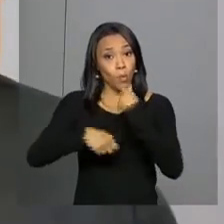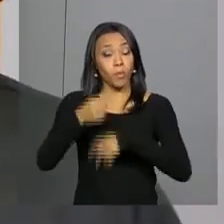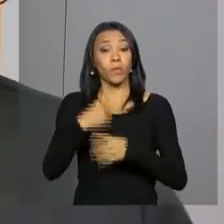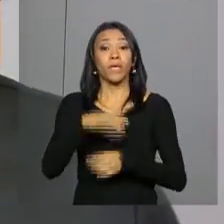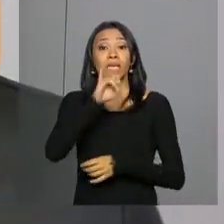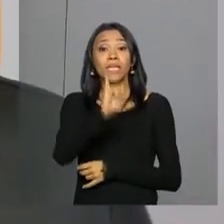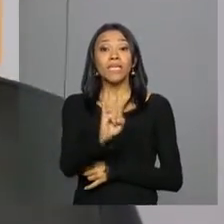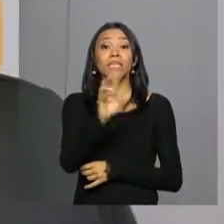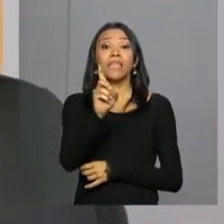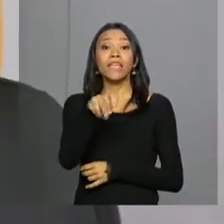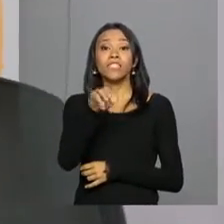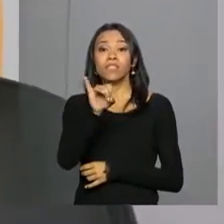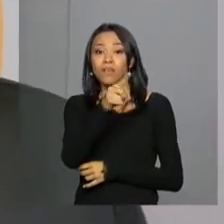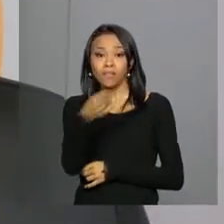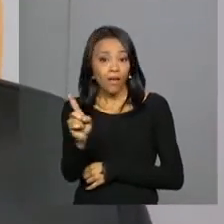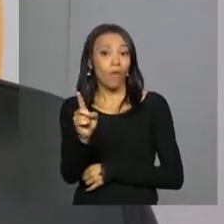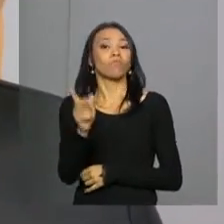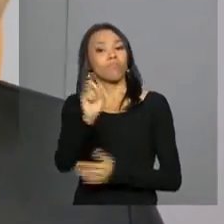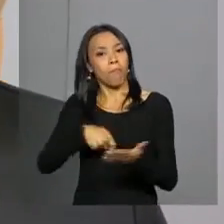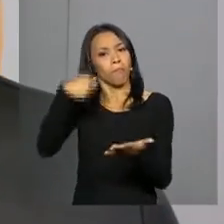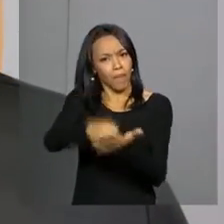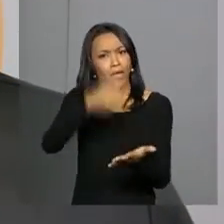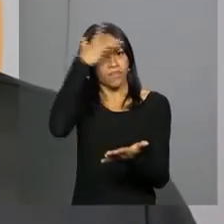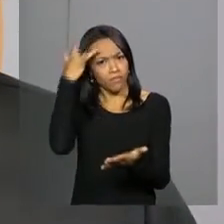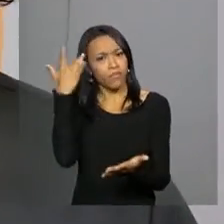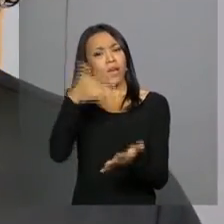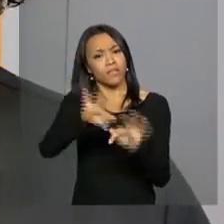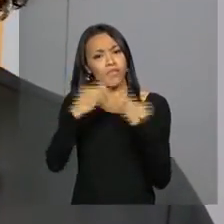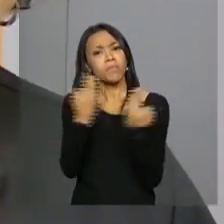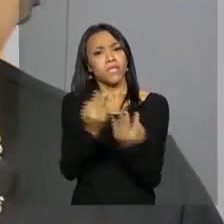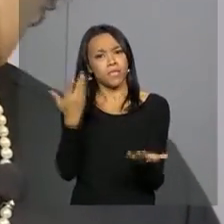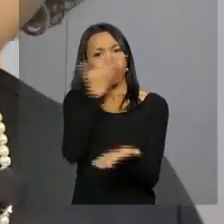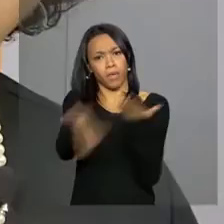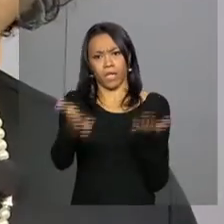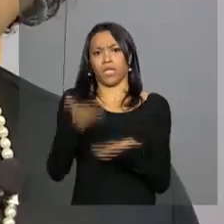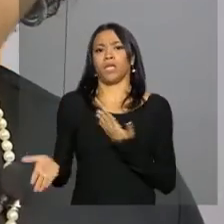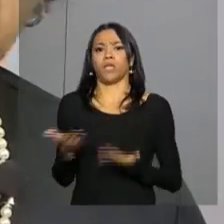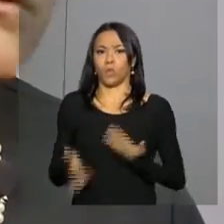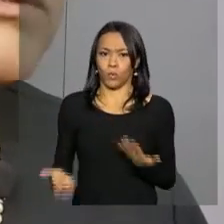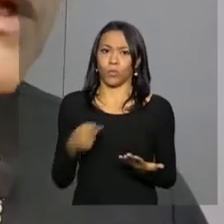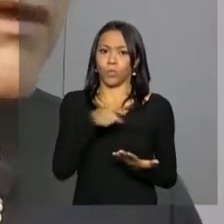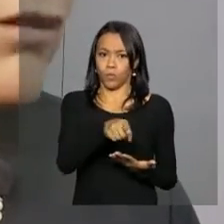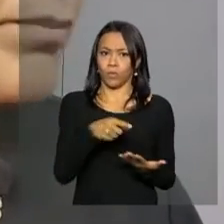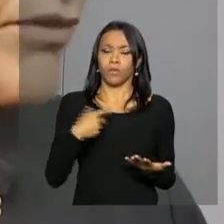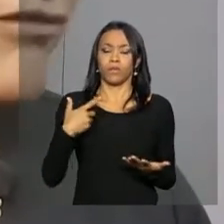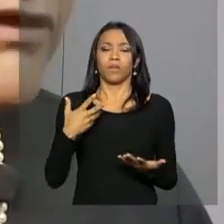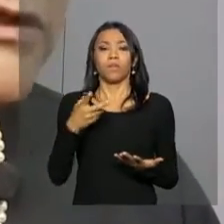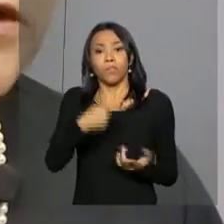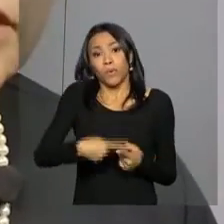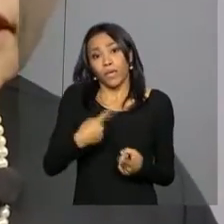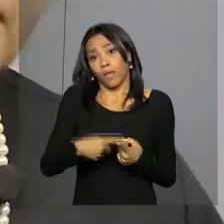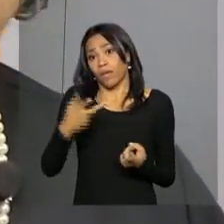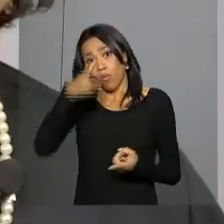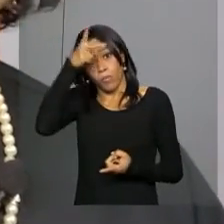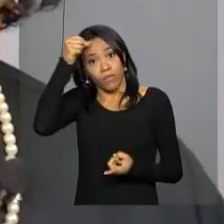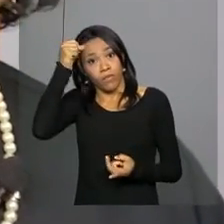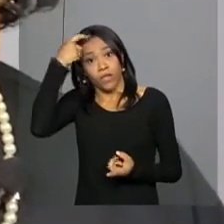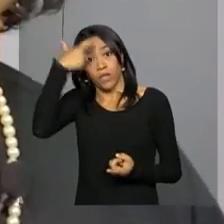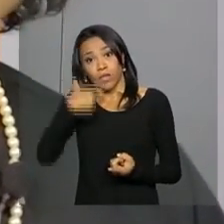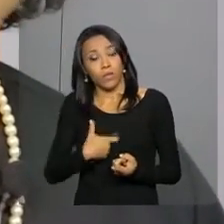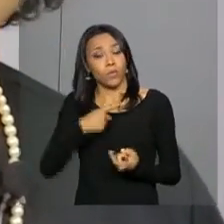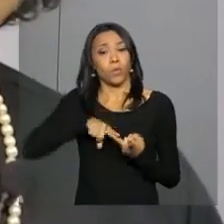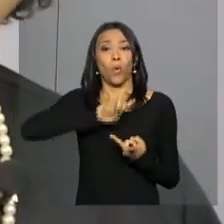Nada disso o acordo esvazia, ao contrário, o acordo recepciona soluções e isso não invalida que um cidadão, prefeito, etc., queira